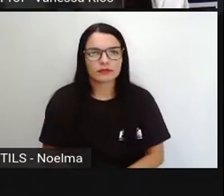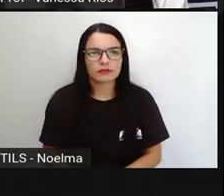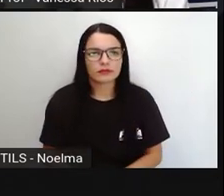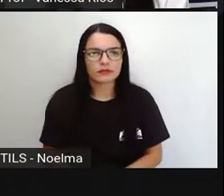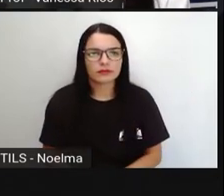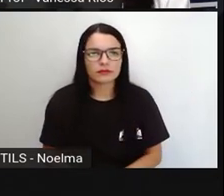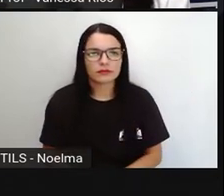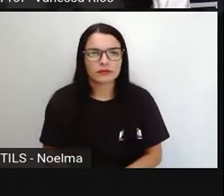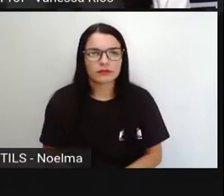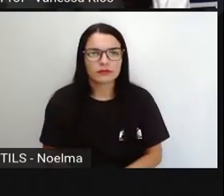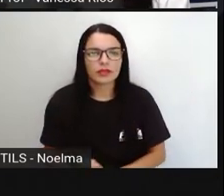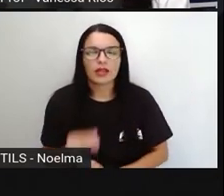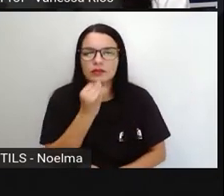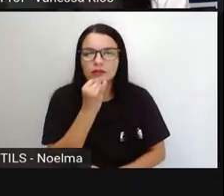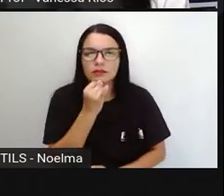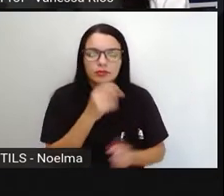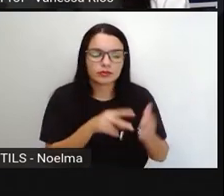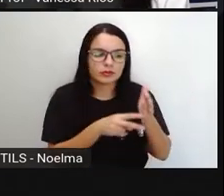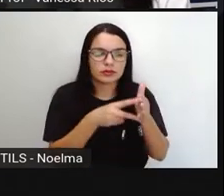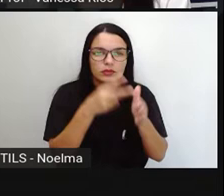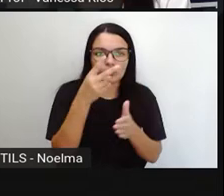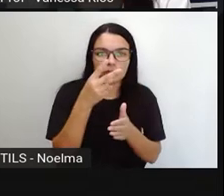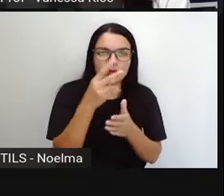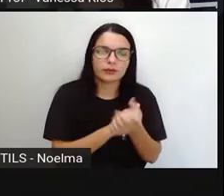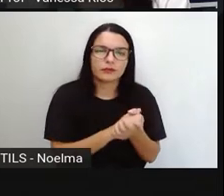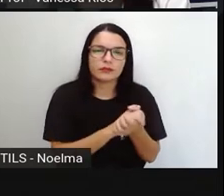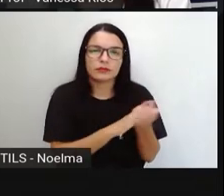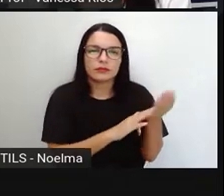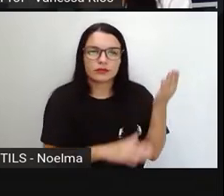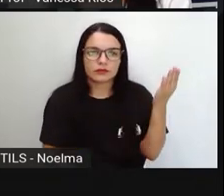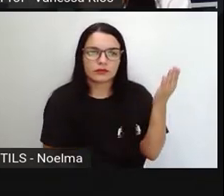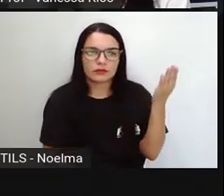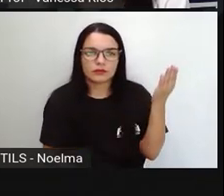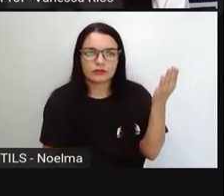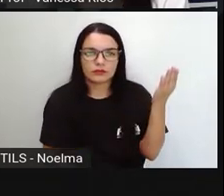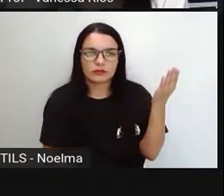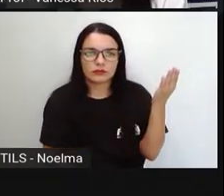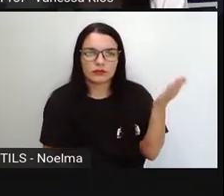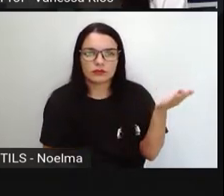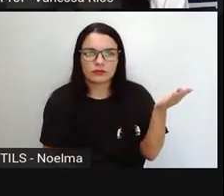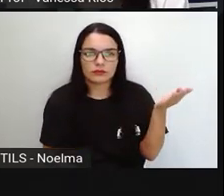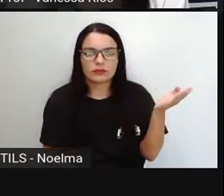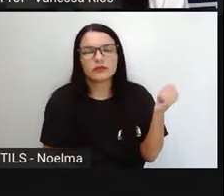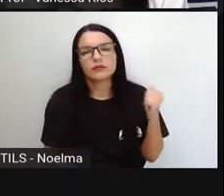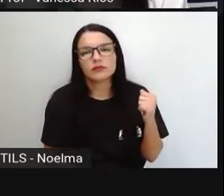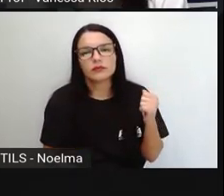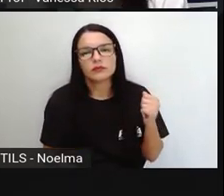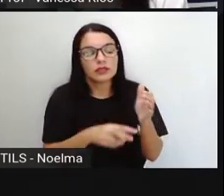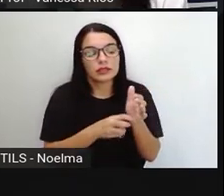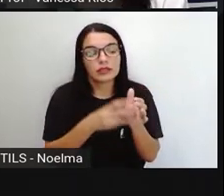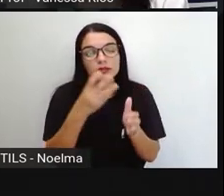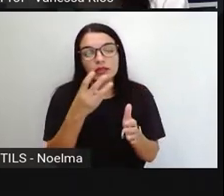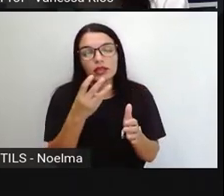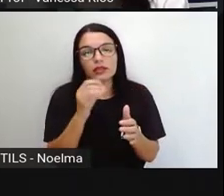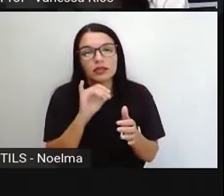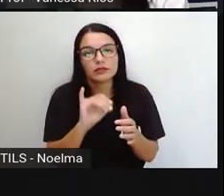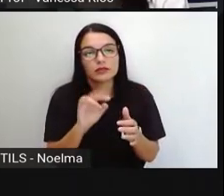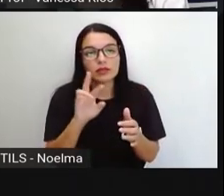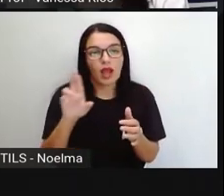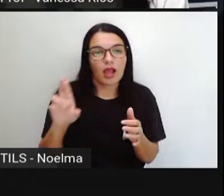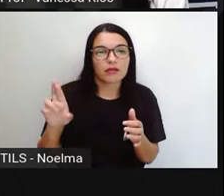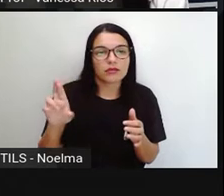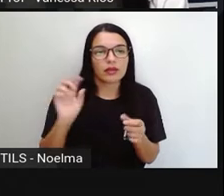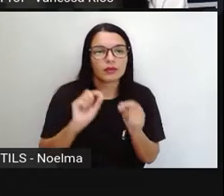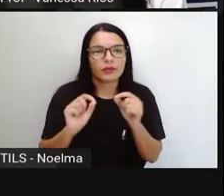Exemplos de verbos aí na segunda conjugação. Comer, viver, escrever. E de verbos na terceira conjugação.